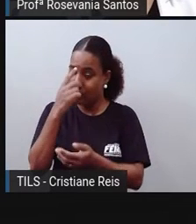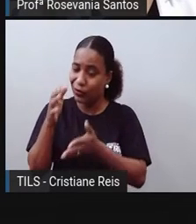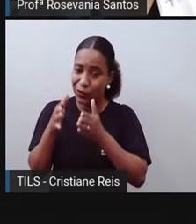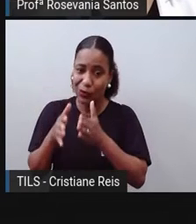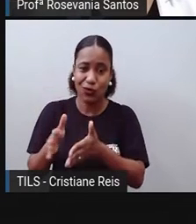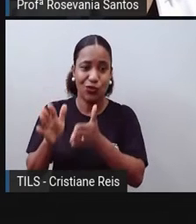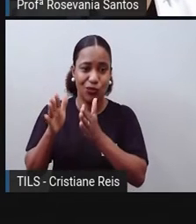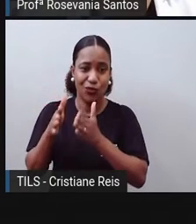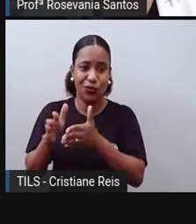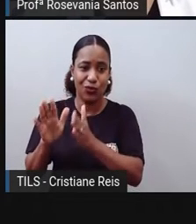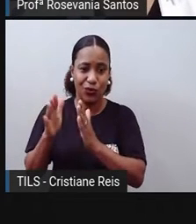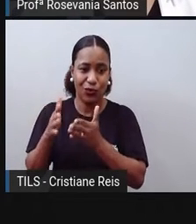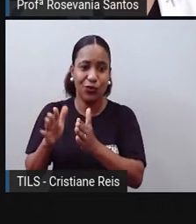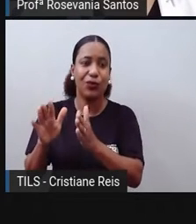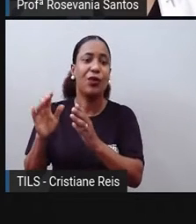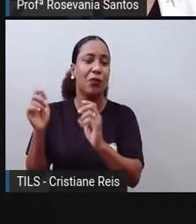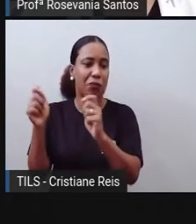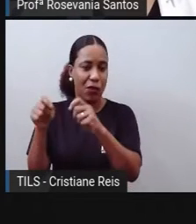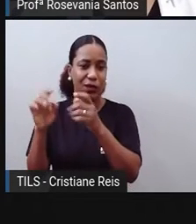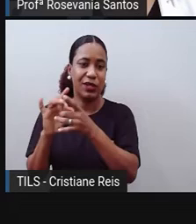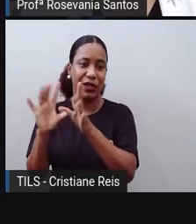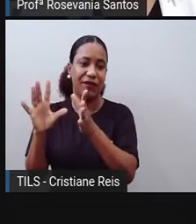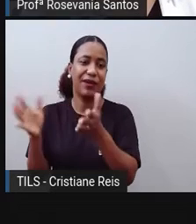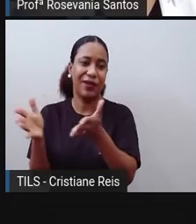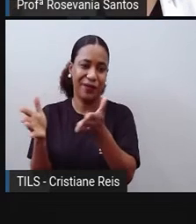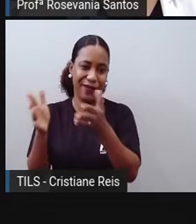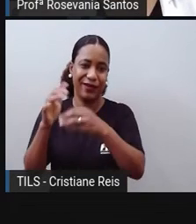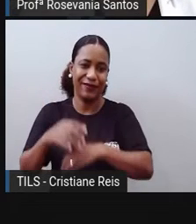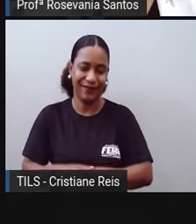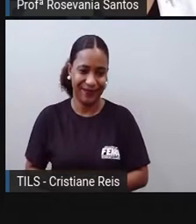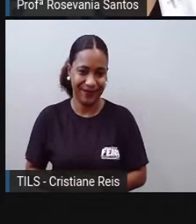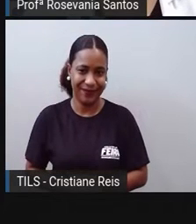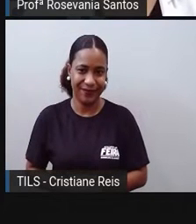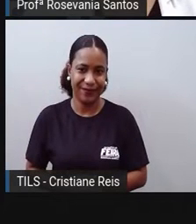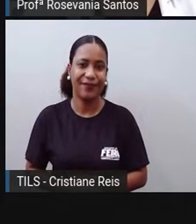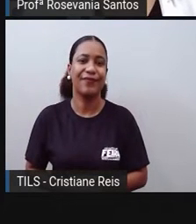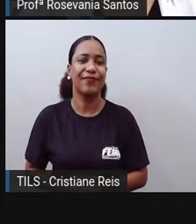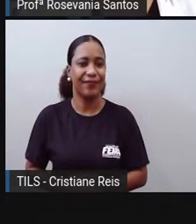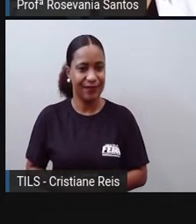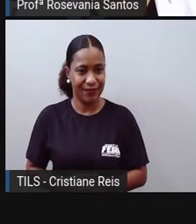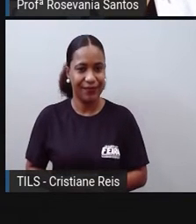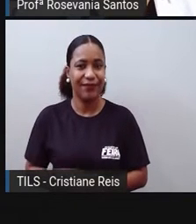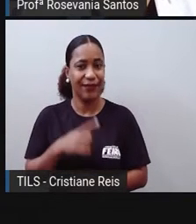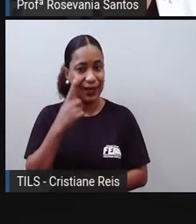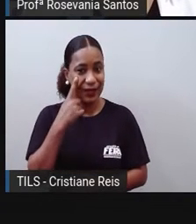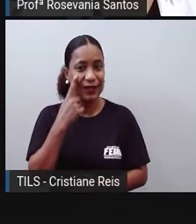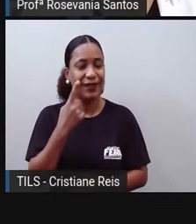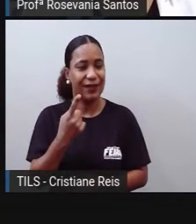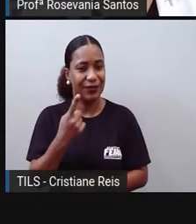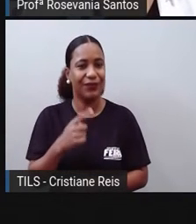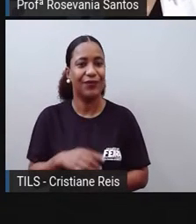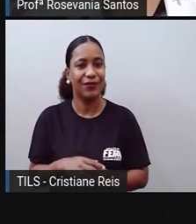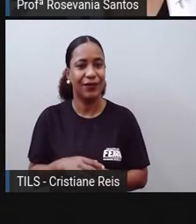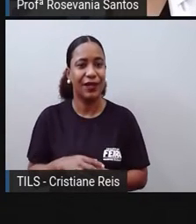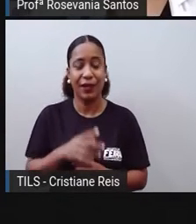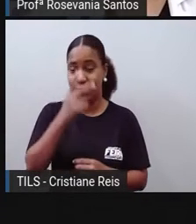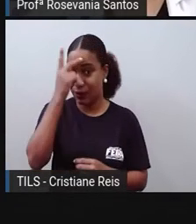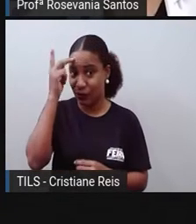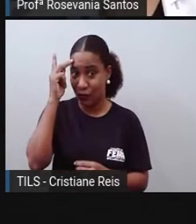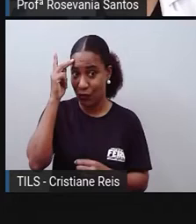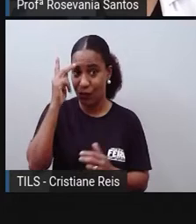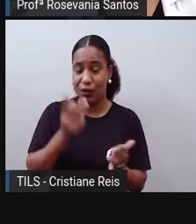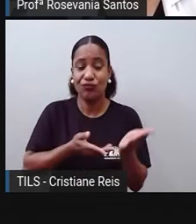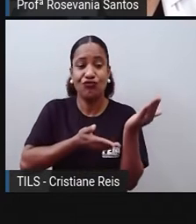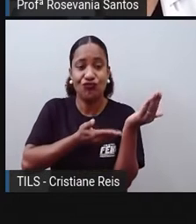vendo que está tendo problema, né? Para manter o mercado de trabalho futuramente, por conta de que não vai ter muitos jovens. Só vão ter